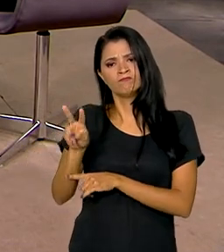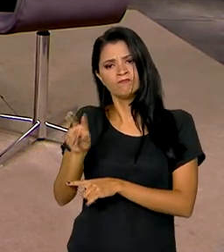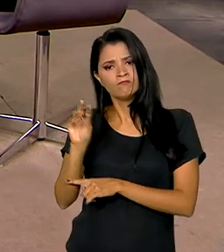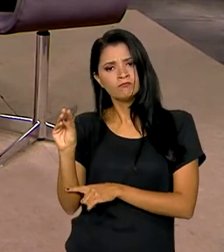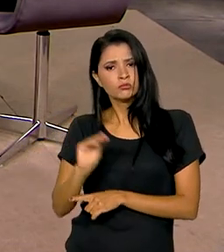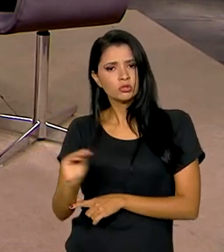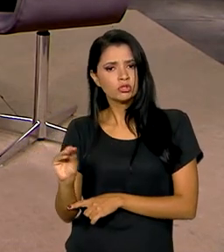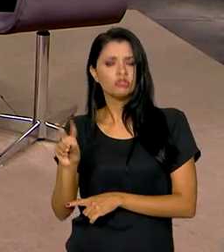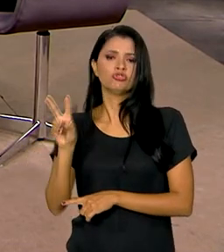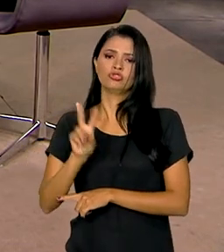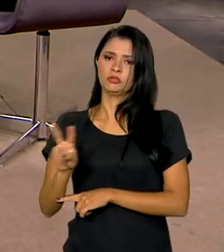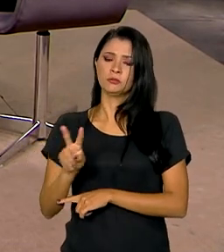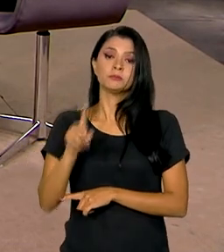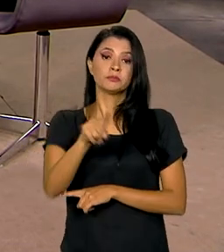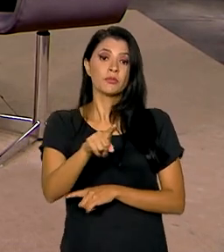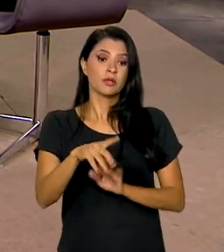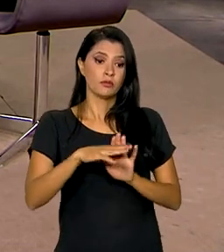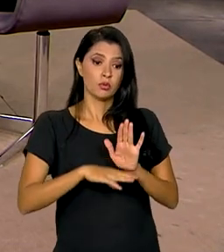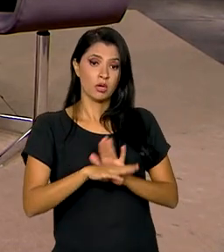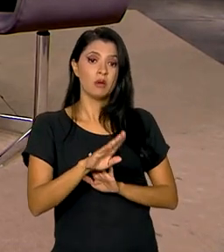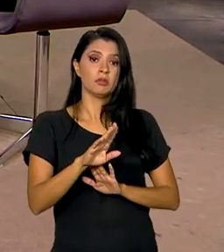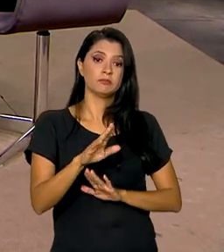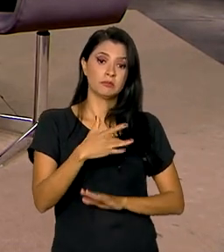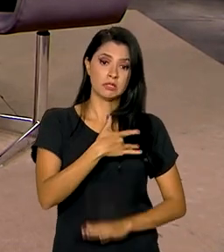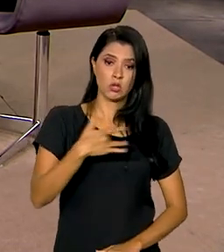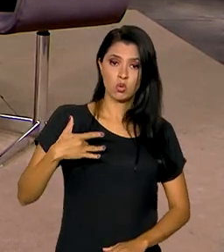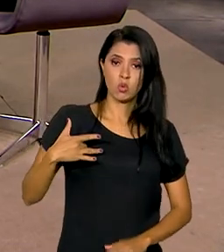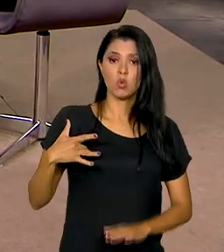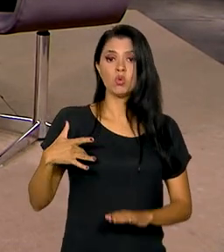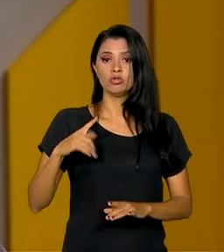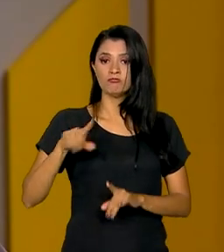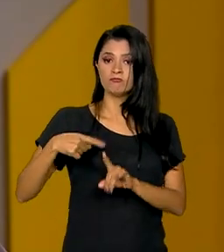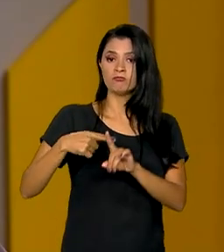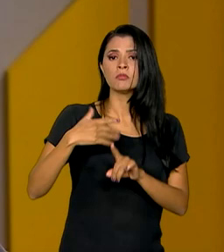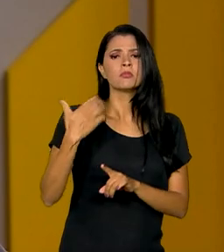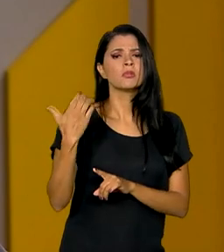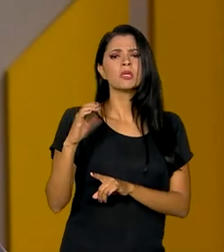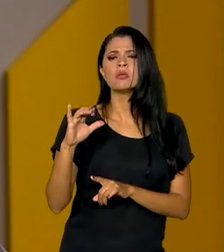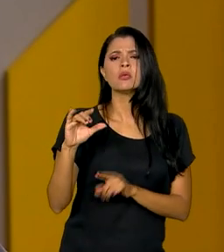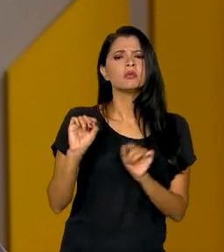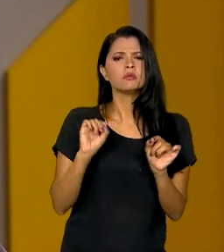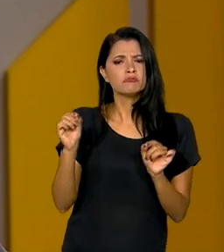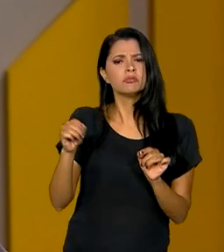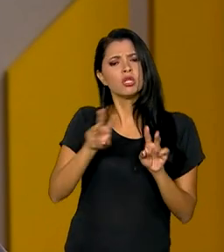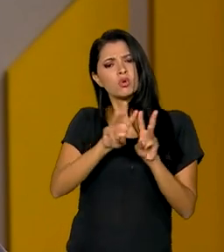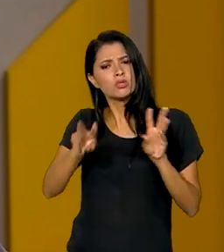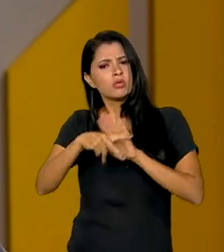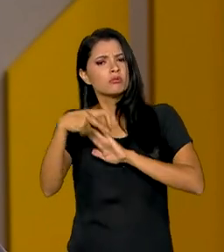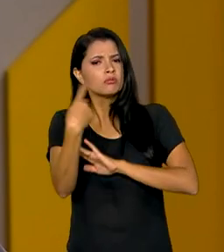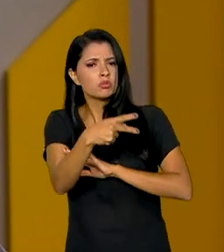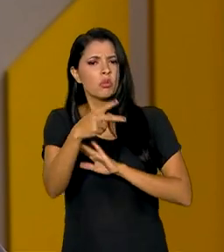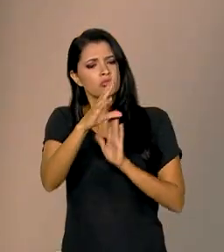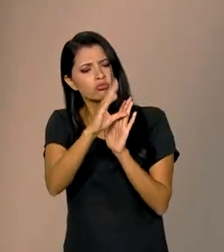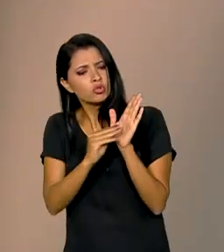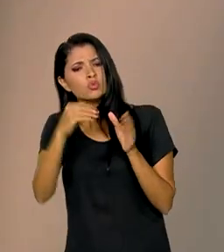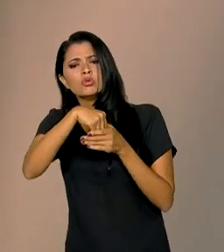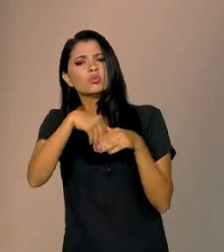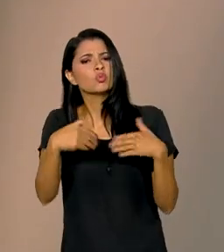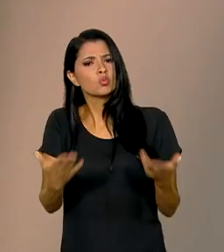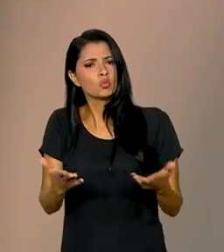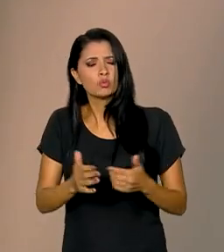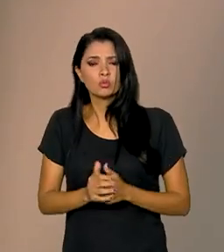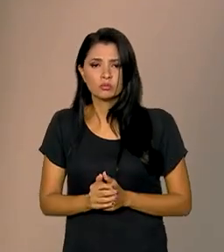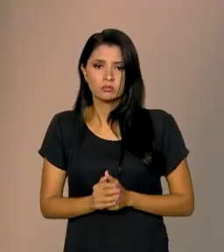programa Saúde Consciência, ele tem um site específico, né? Que tipo de conteúdos ele oferece? Ele